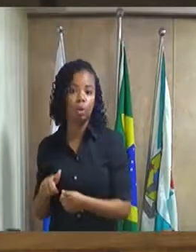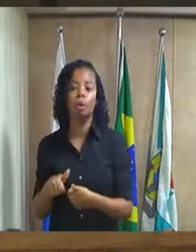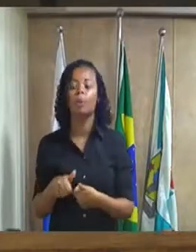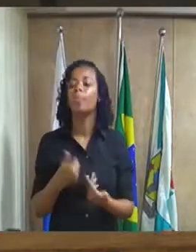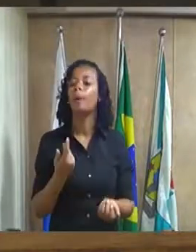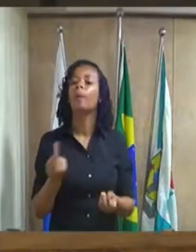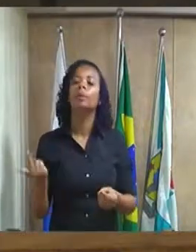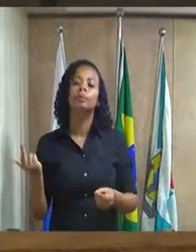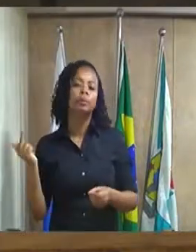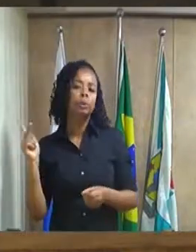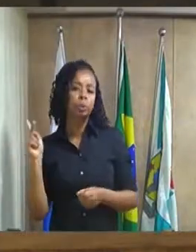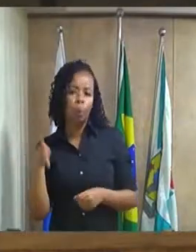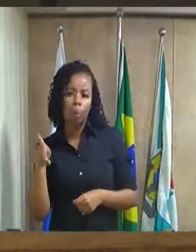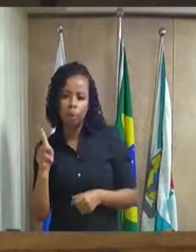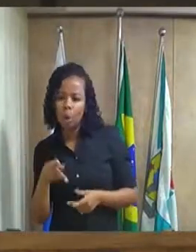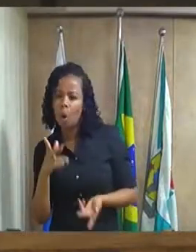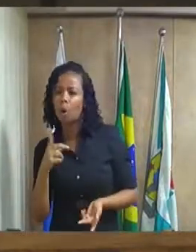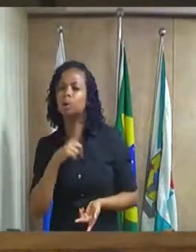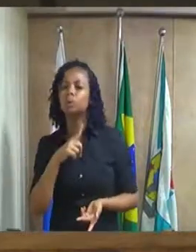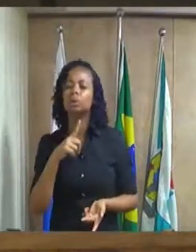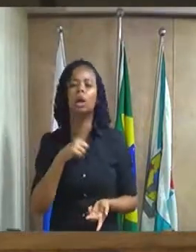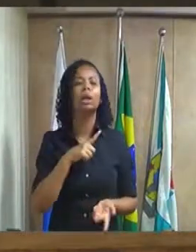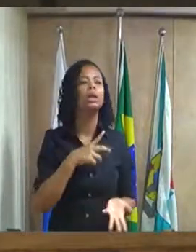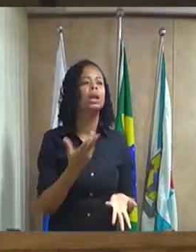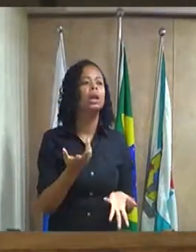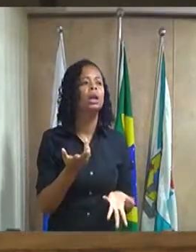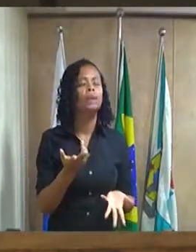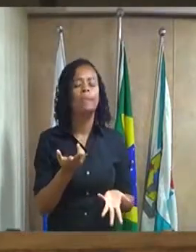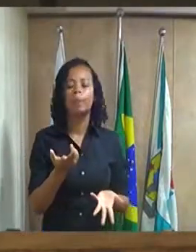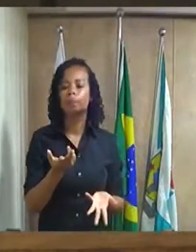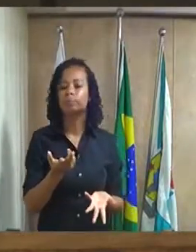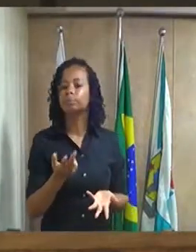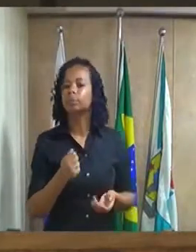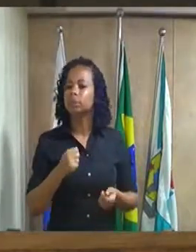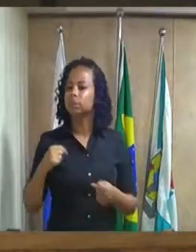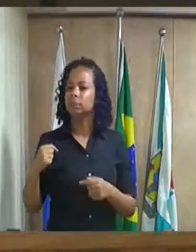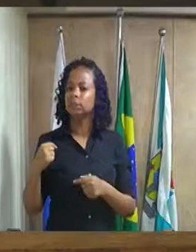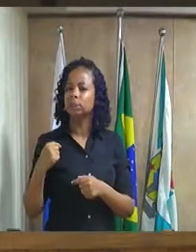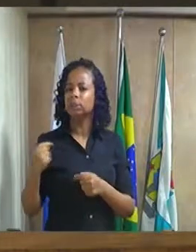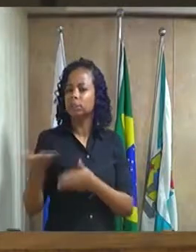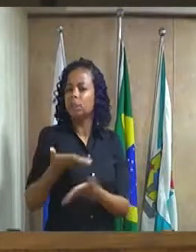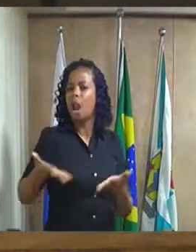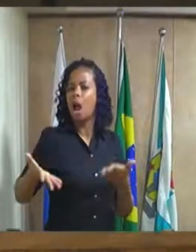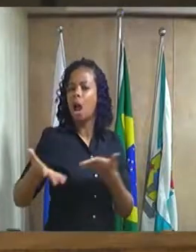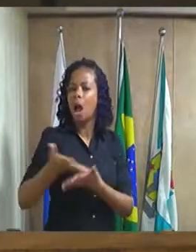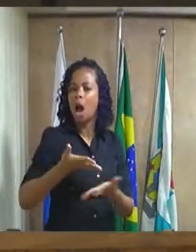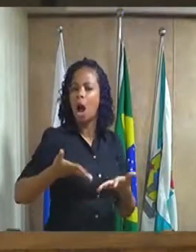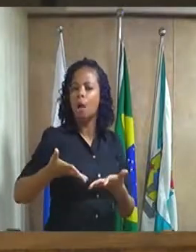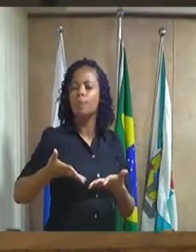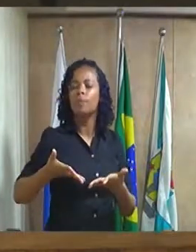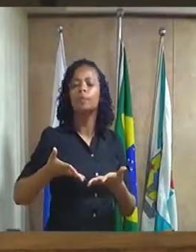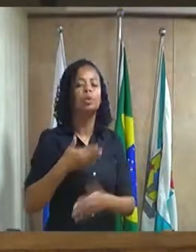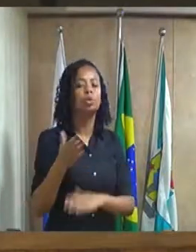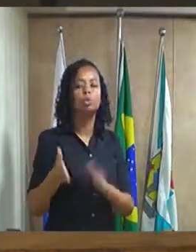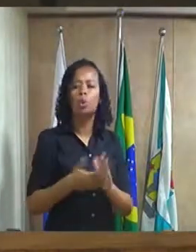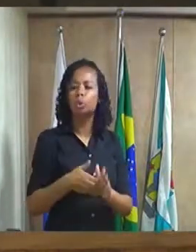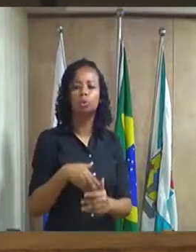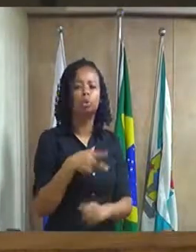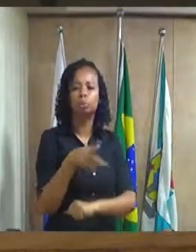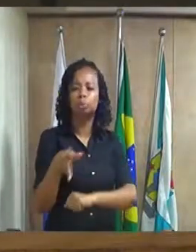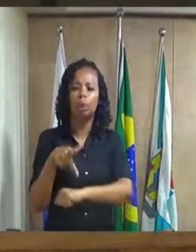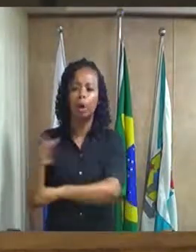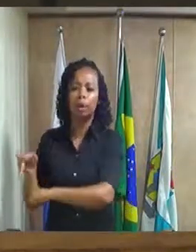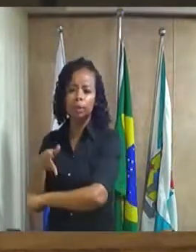petróleo são as relações comerciais de todos os países o comércio